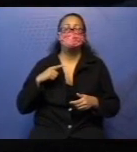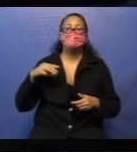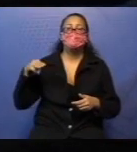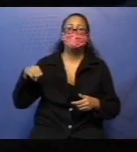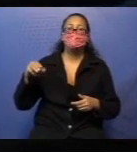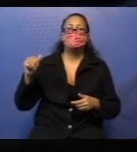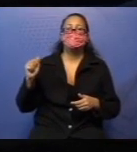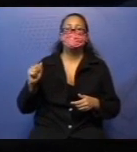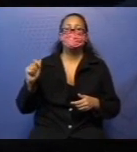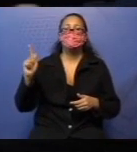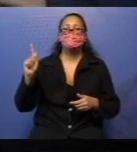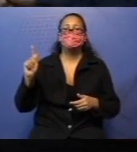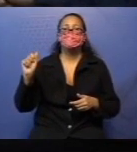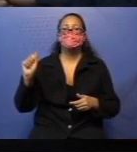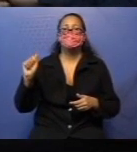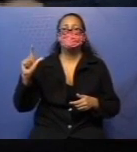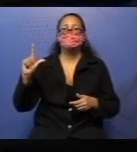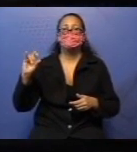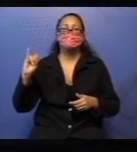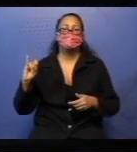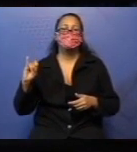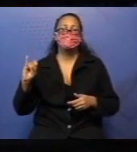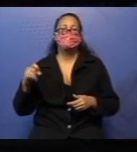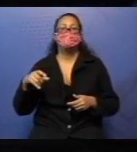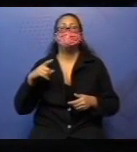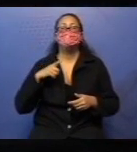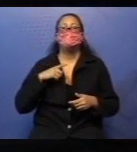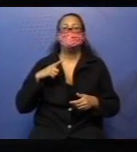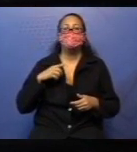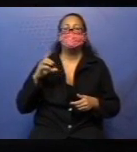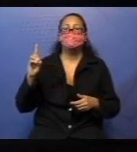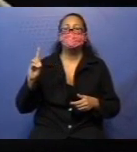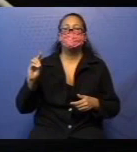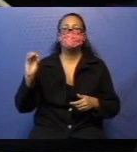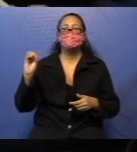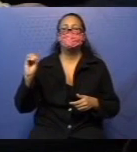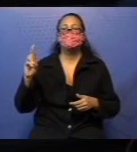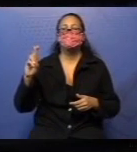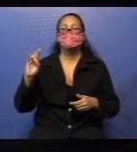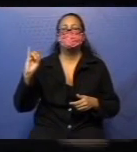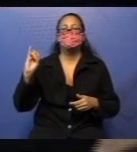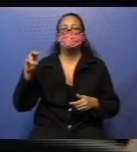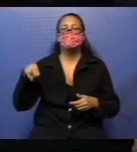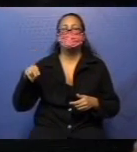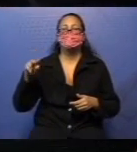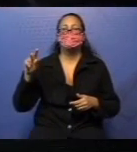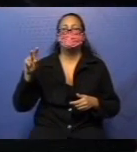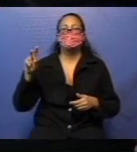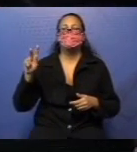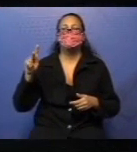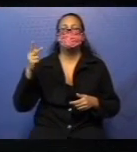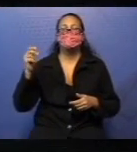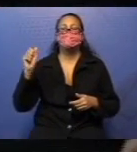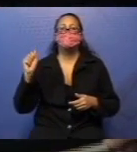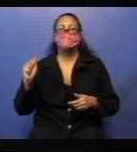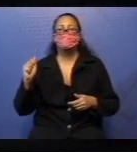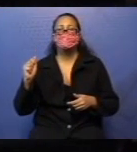ela se chama Dorinha. É a nossa personagem com deficiência visual. E essa é a Maria Cascuda.